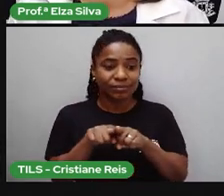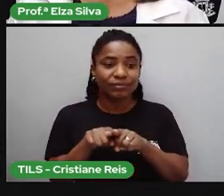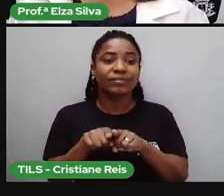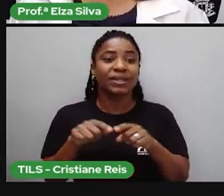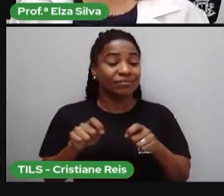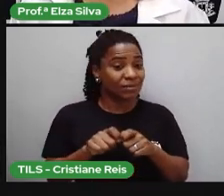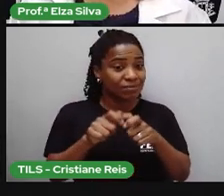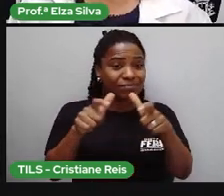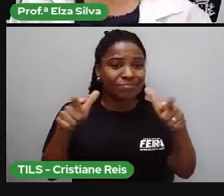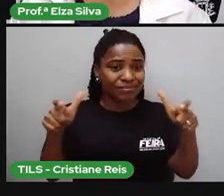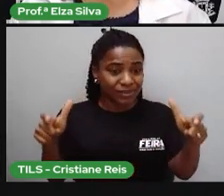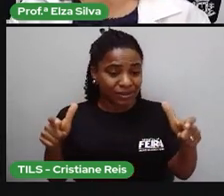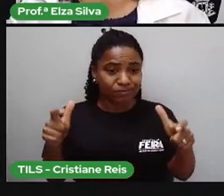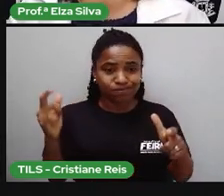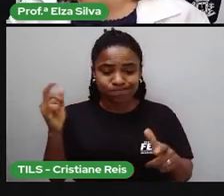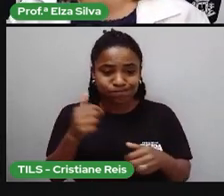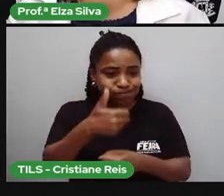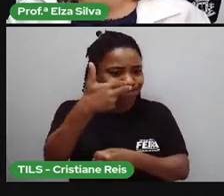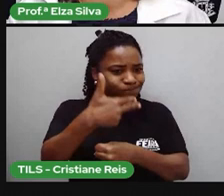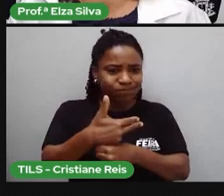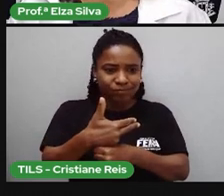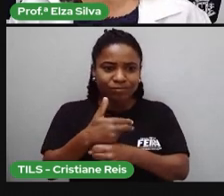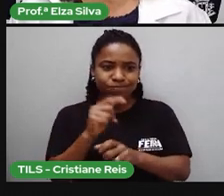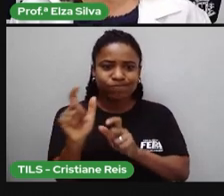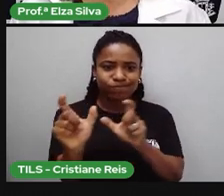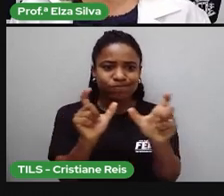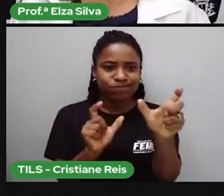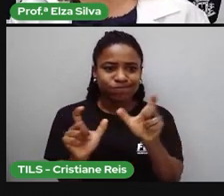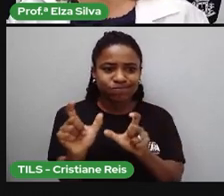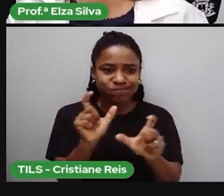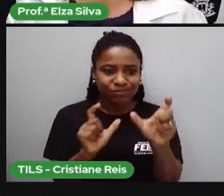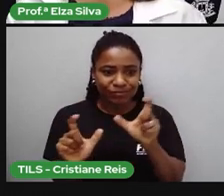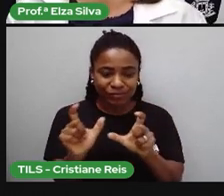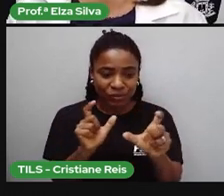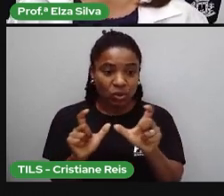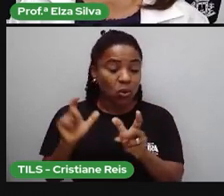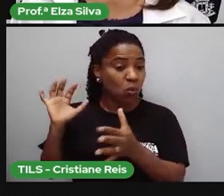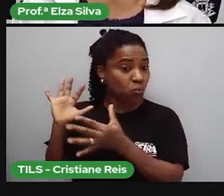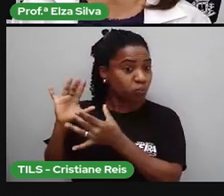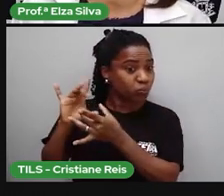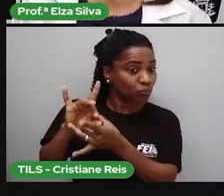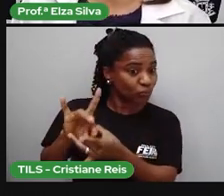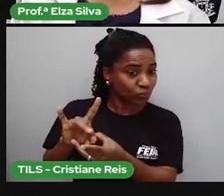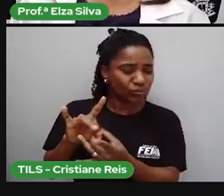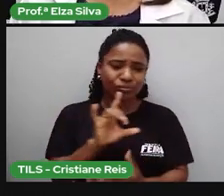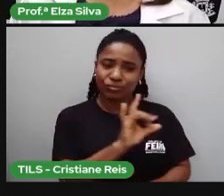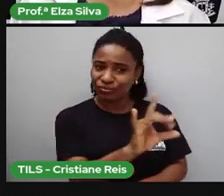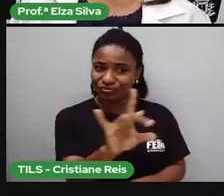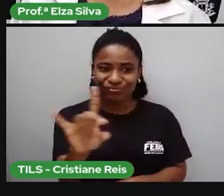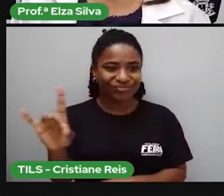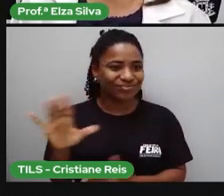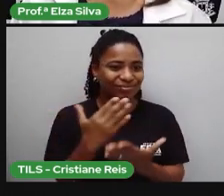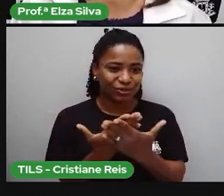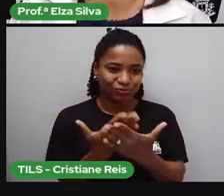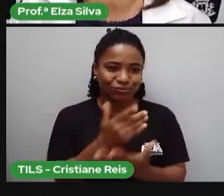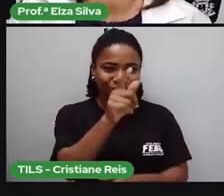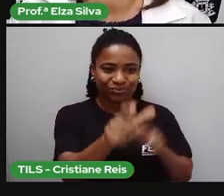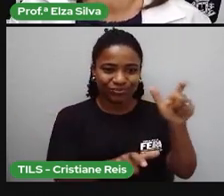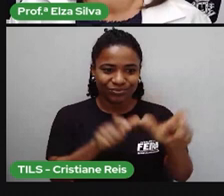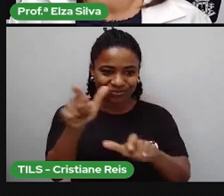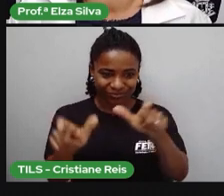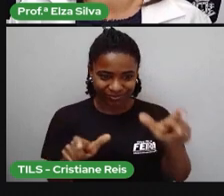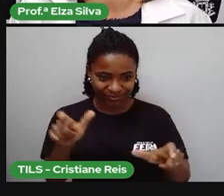repertório lexical relativo ao contexto social do estudante para interação na realidade.